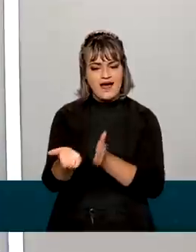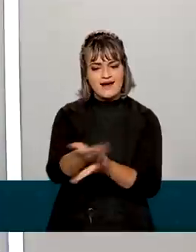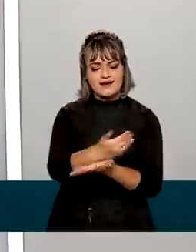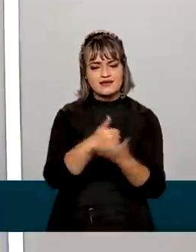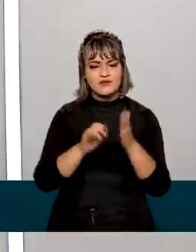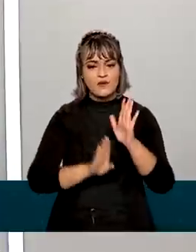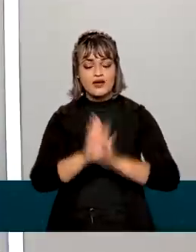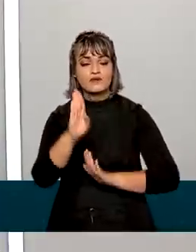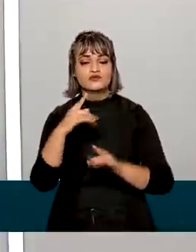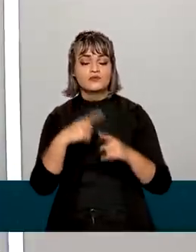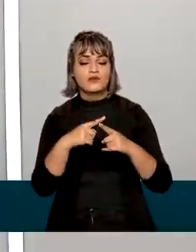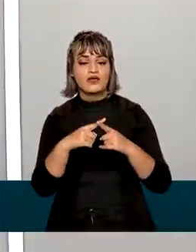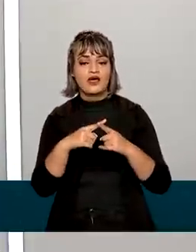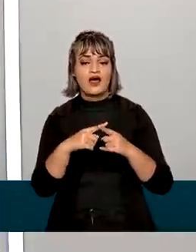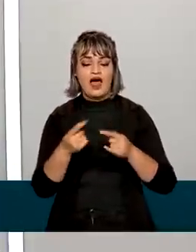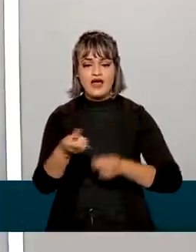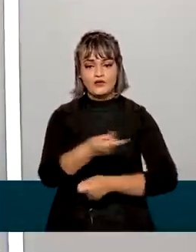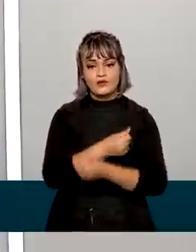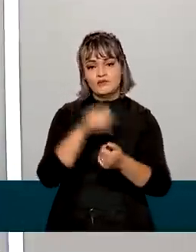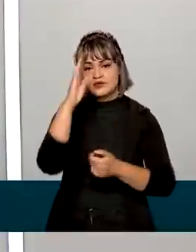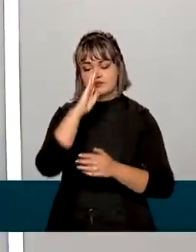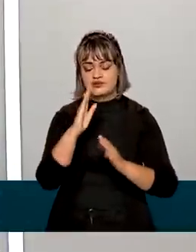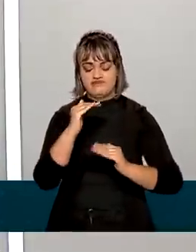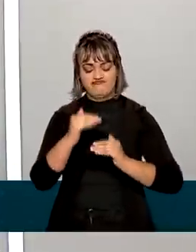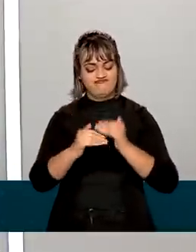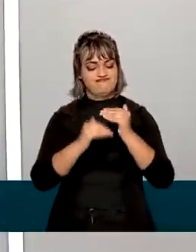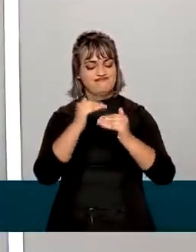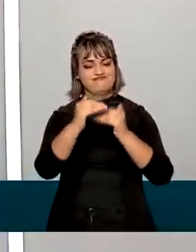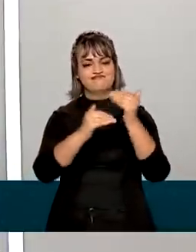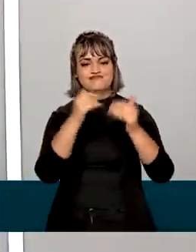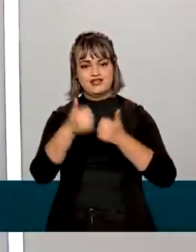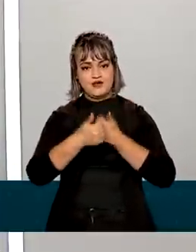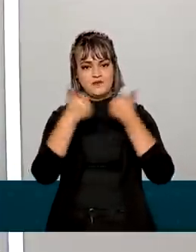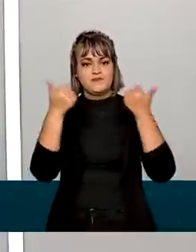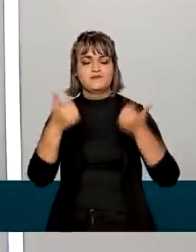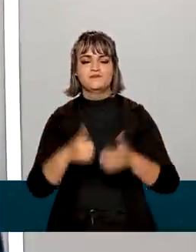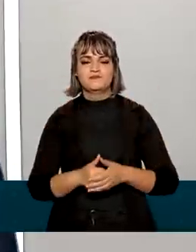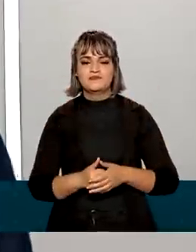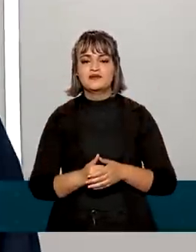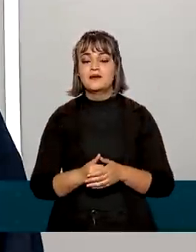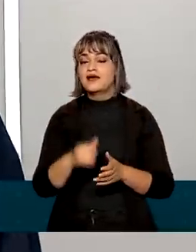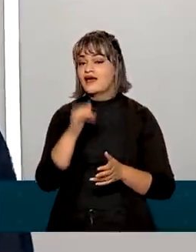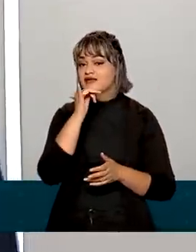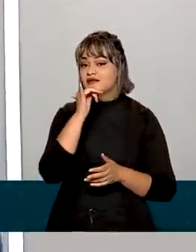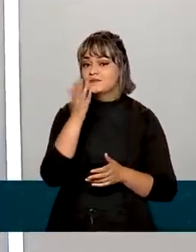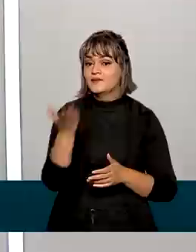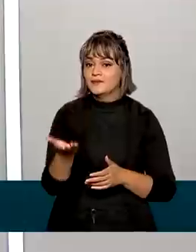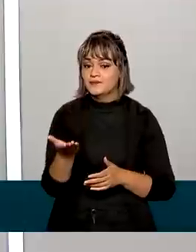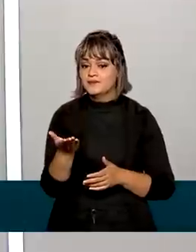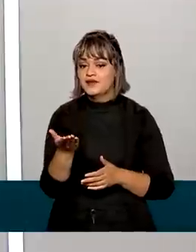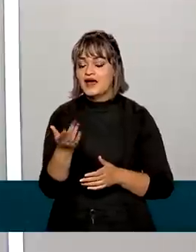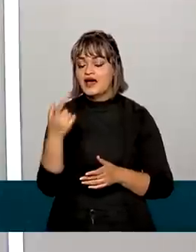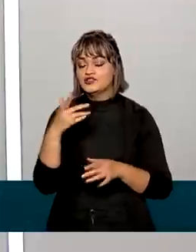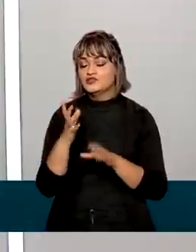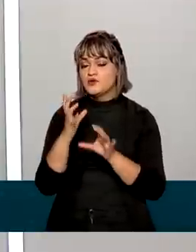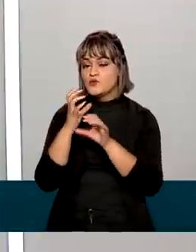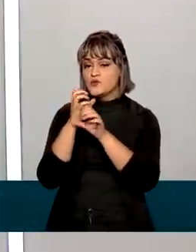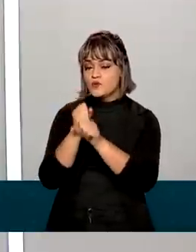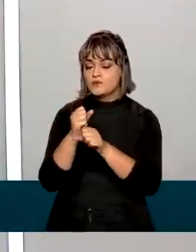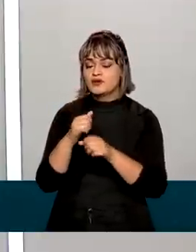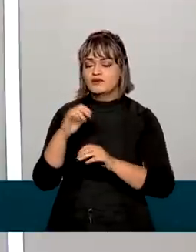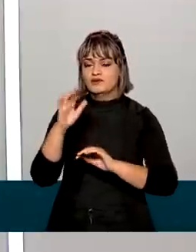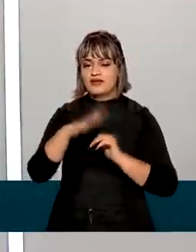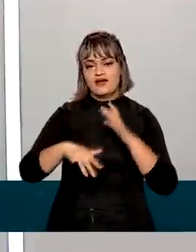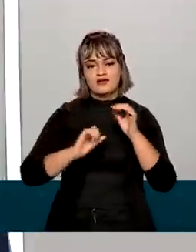recorde reflete a retomada da economia. E, para comprovar isso, nós trouxemos também os números da produção